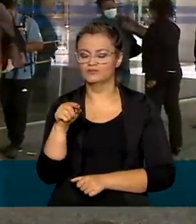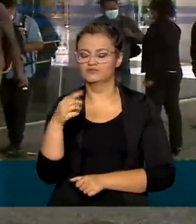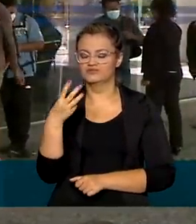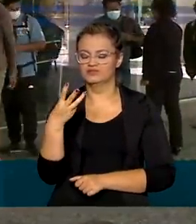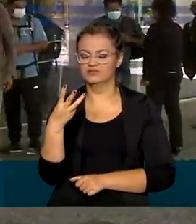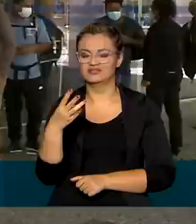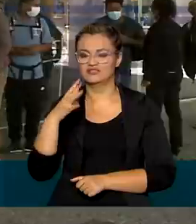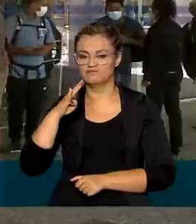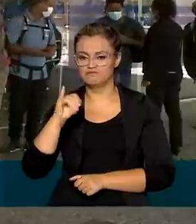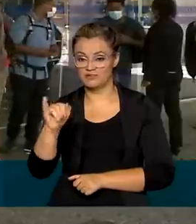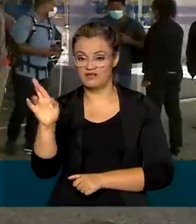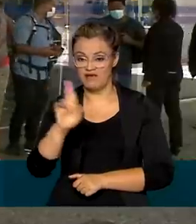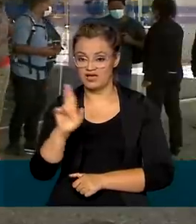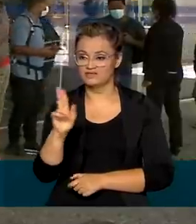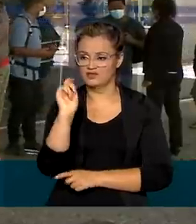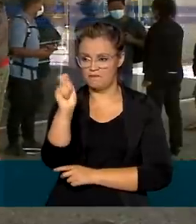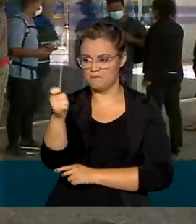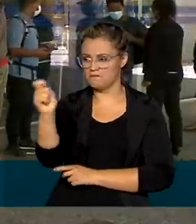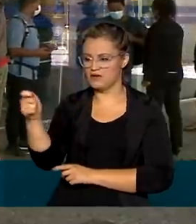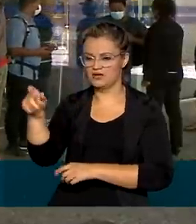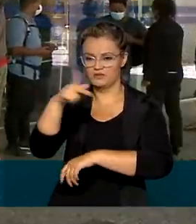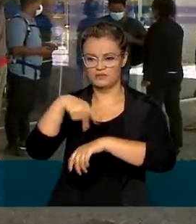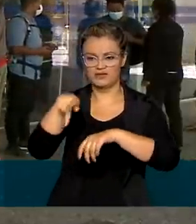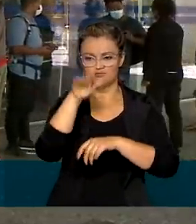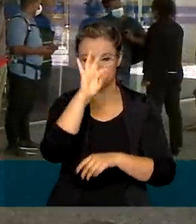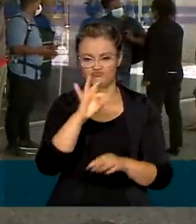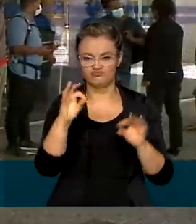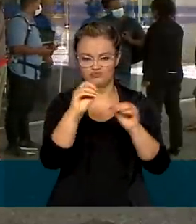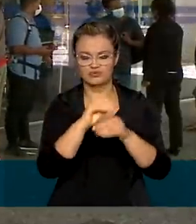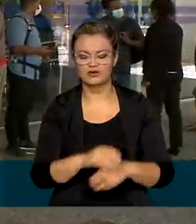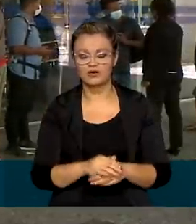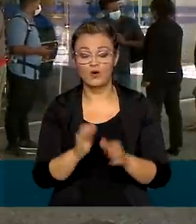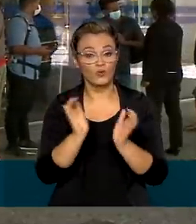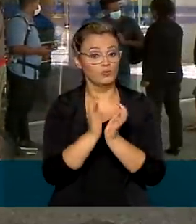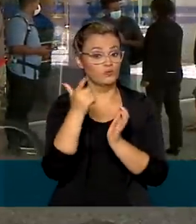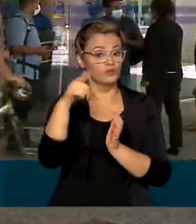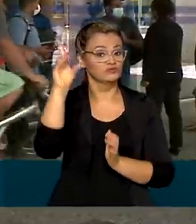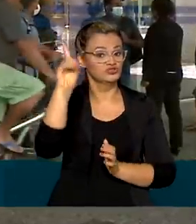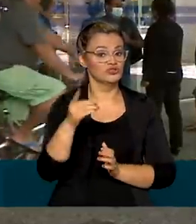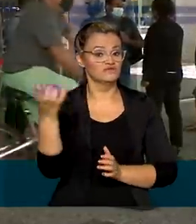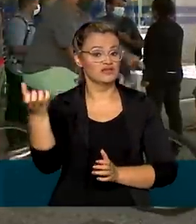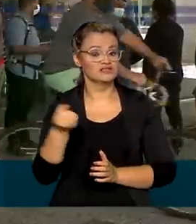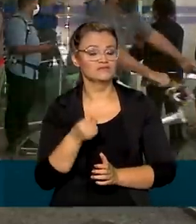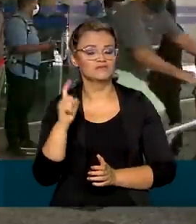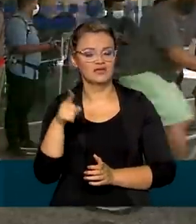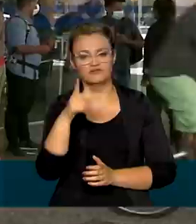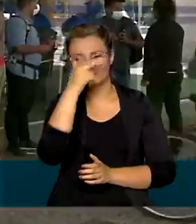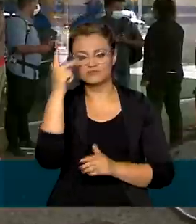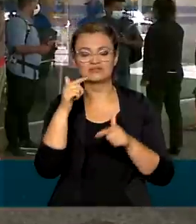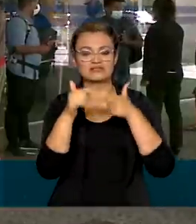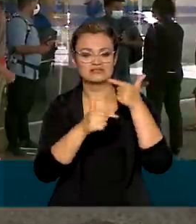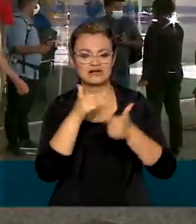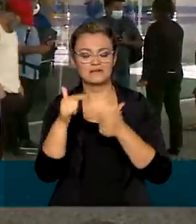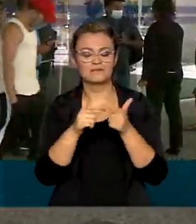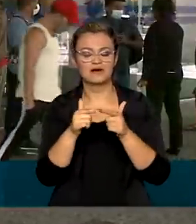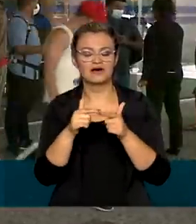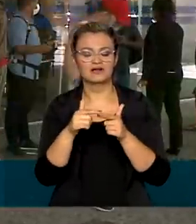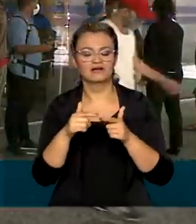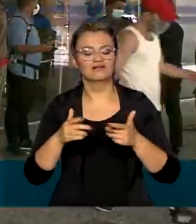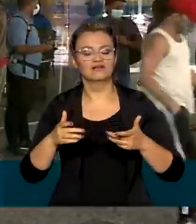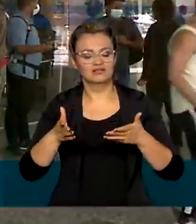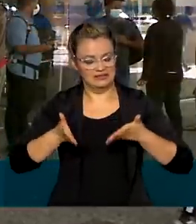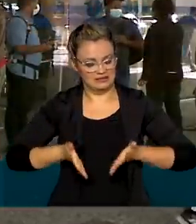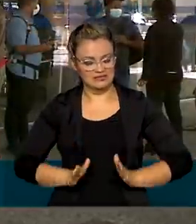de reais em auxílio para todo o país. O próximo grupo a ser contemplado, Renata, vai ser o do trabalhador que faz aniversário em